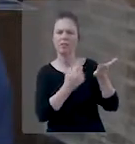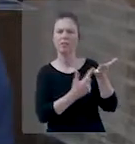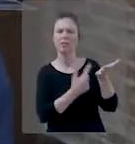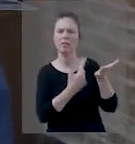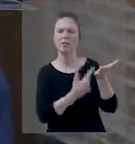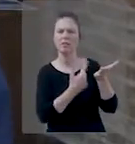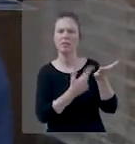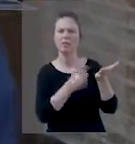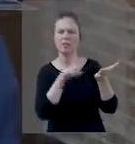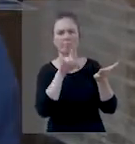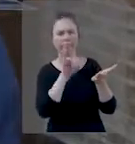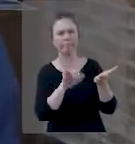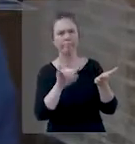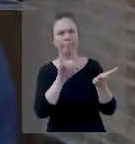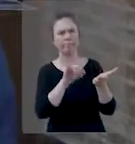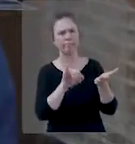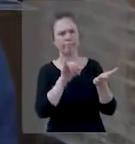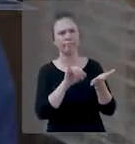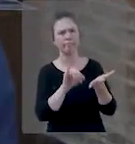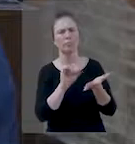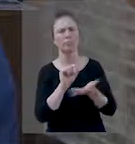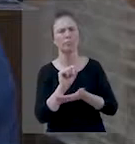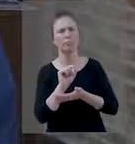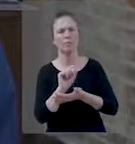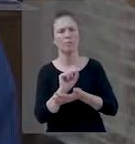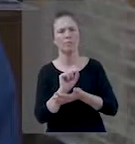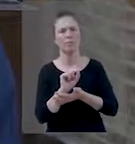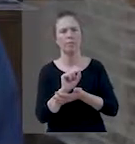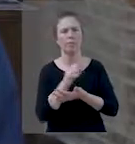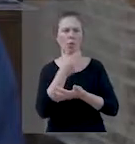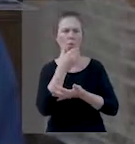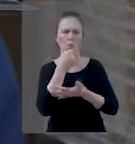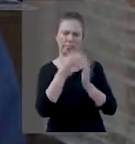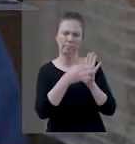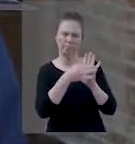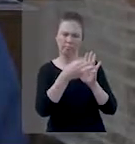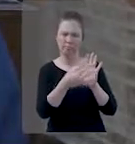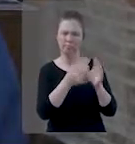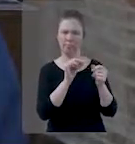aborda, então, um assunto que precisa ser dito. Ele diz assim,